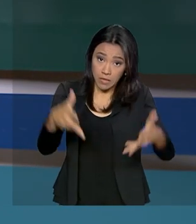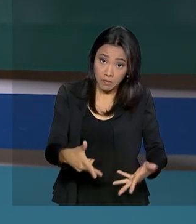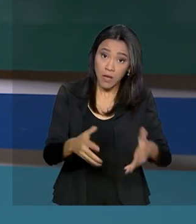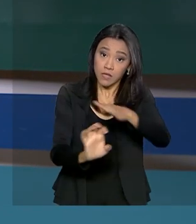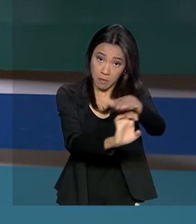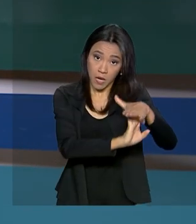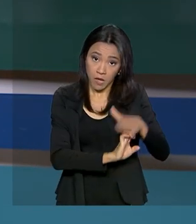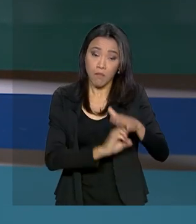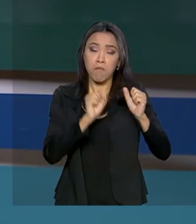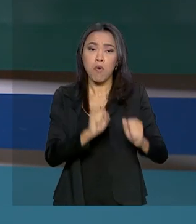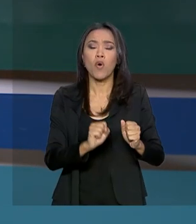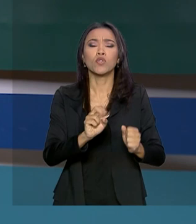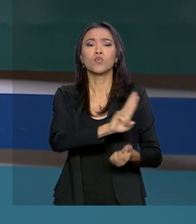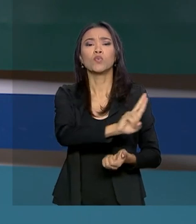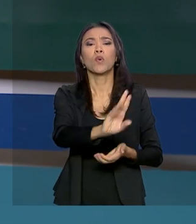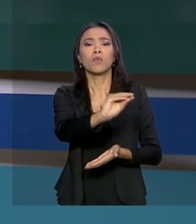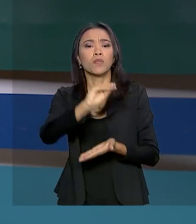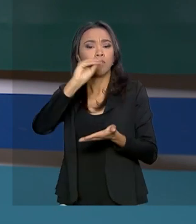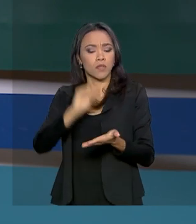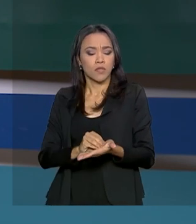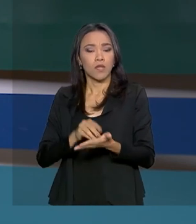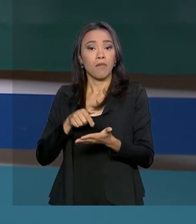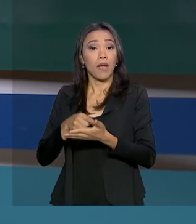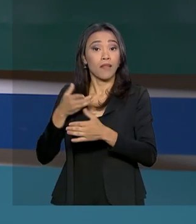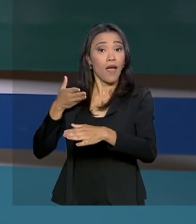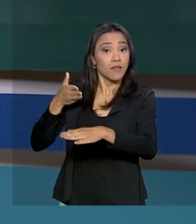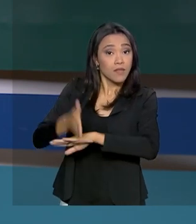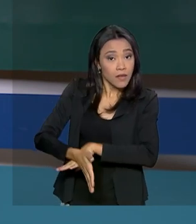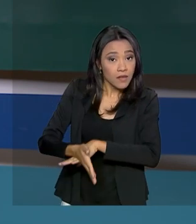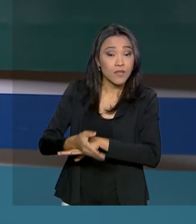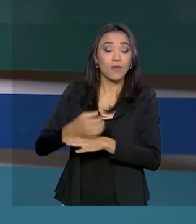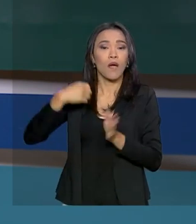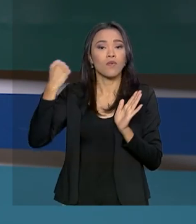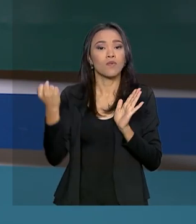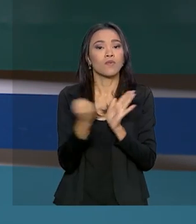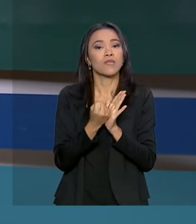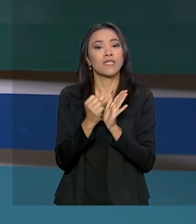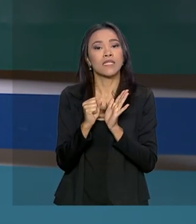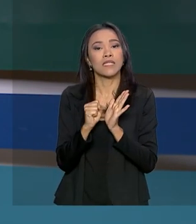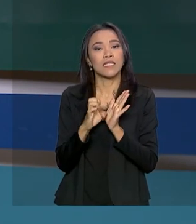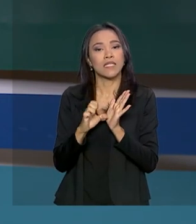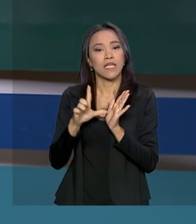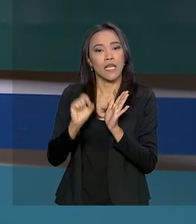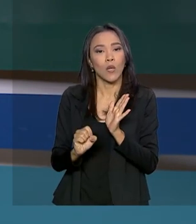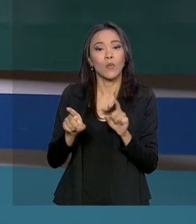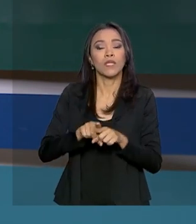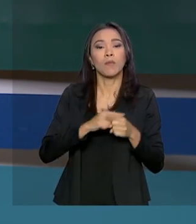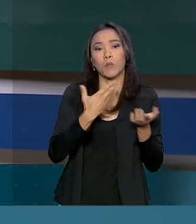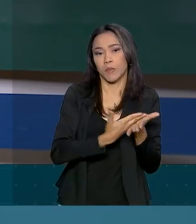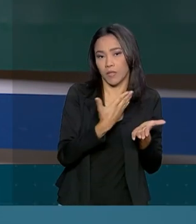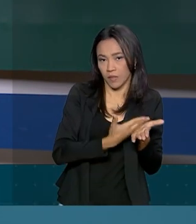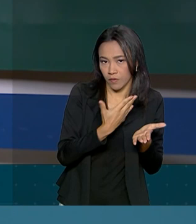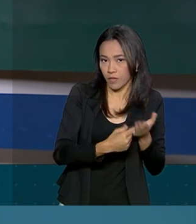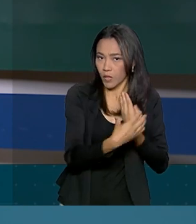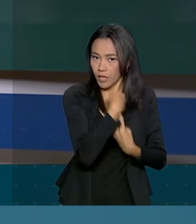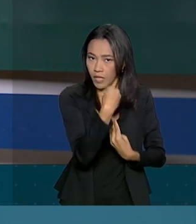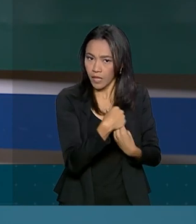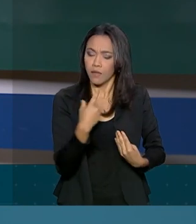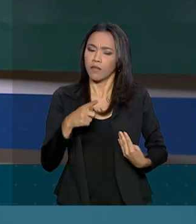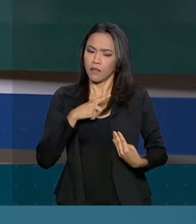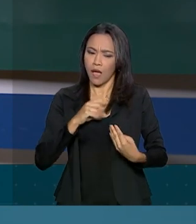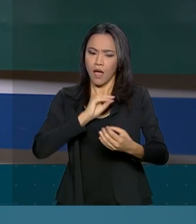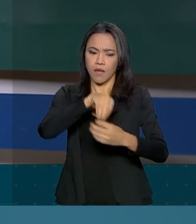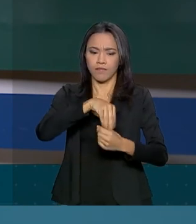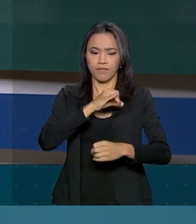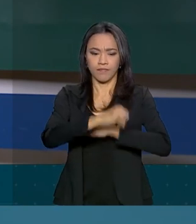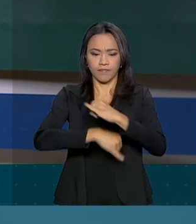Brasil pode cadastrar a empresa para ter acesso ao selo da campanha e ao manual de identidade visual. O material está disponível em brasil